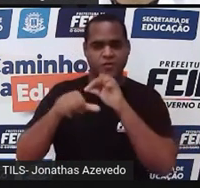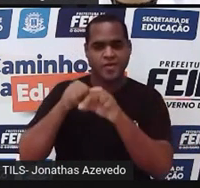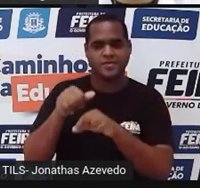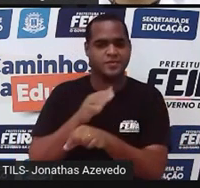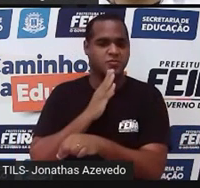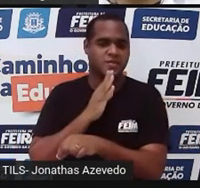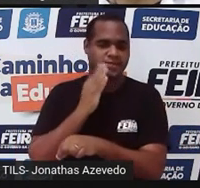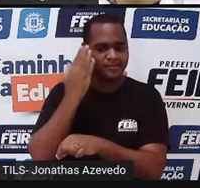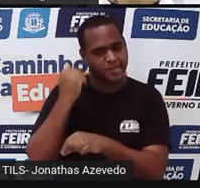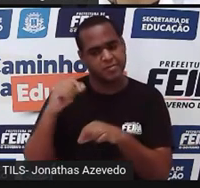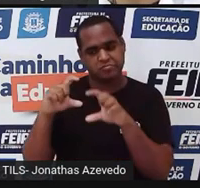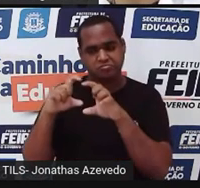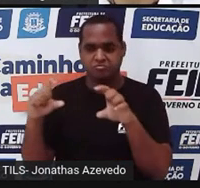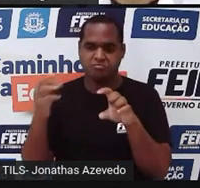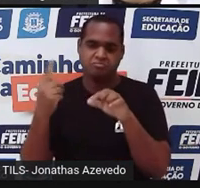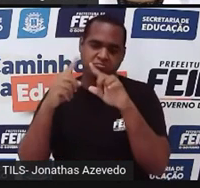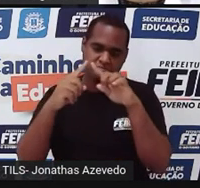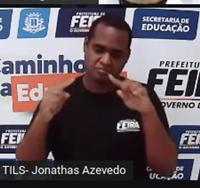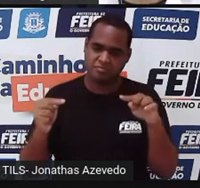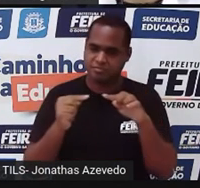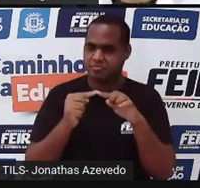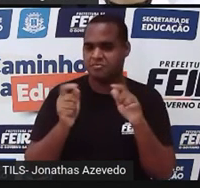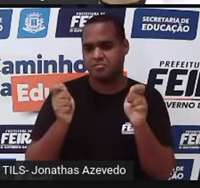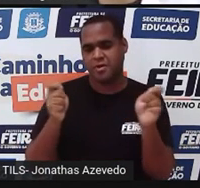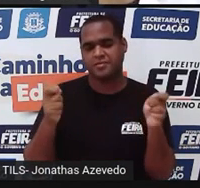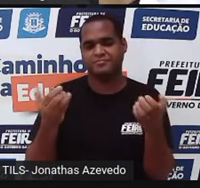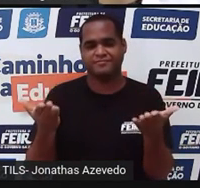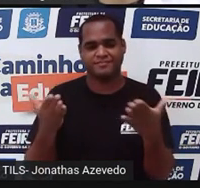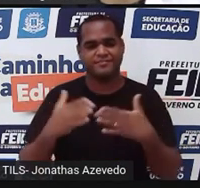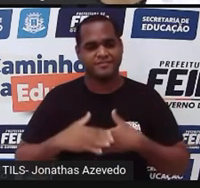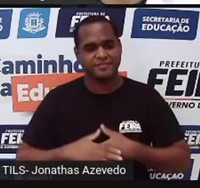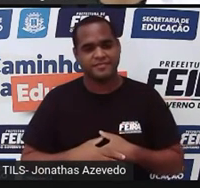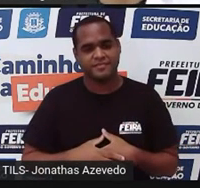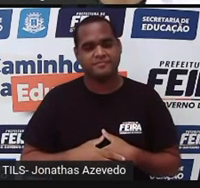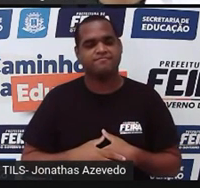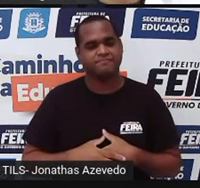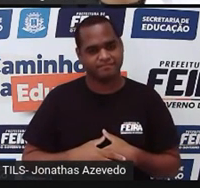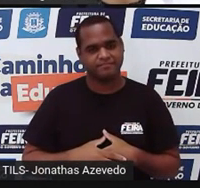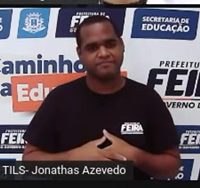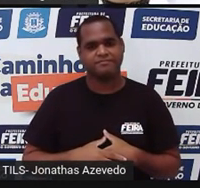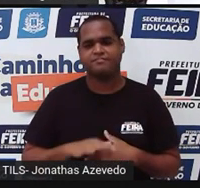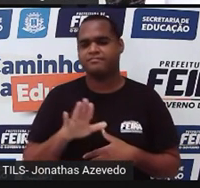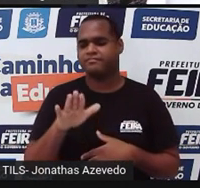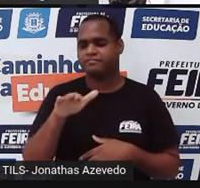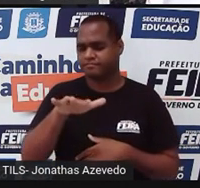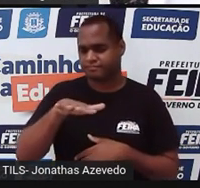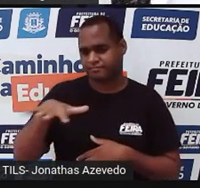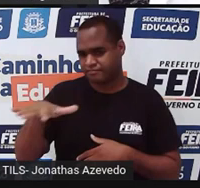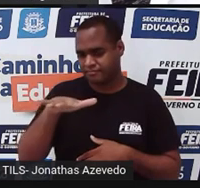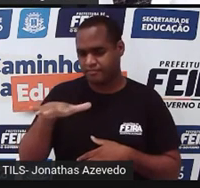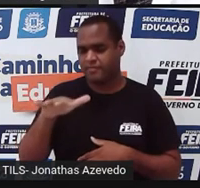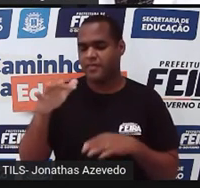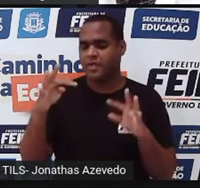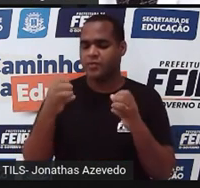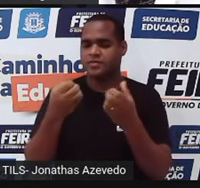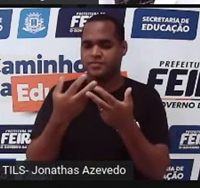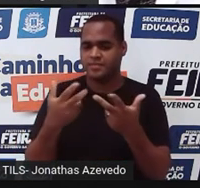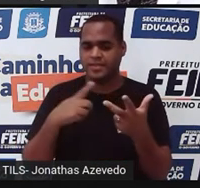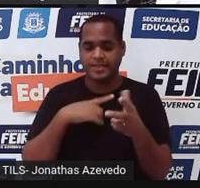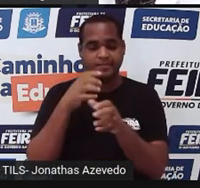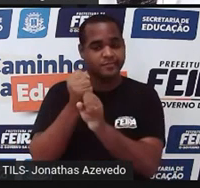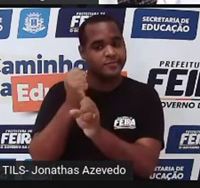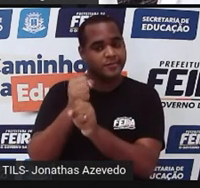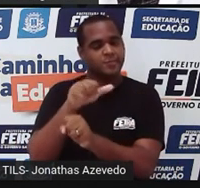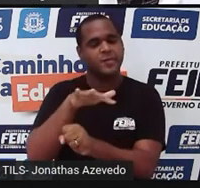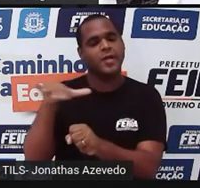a área que eu saiba fazer o cálculo da área que é o retângulo ou o triângulo tá bom? Então calcula a área de todos os retângulos que aparecem